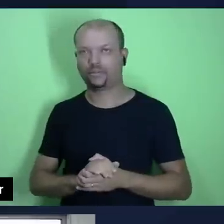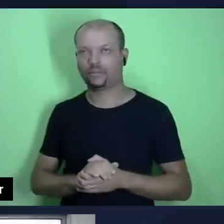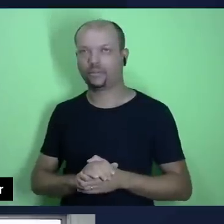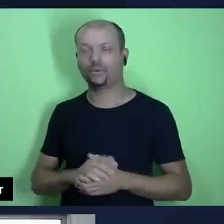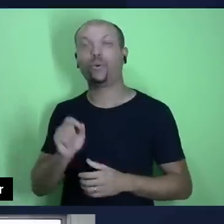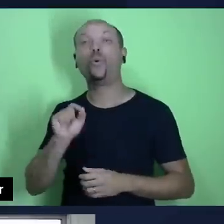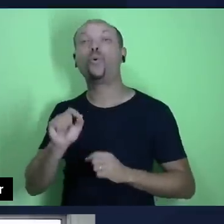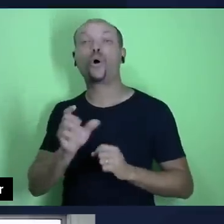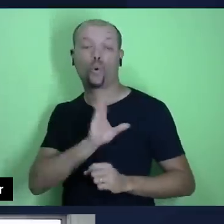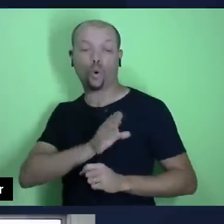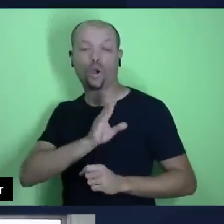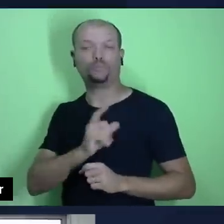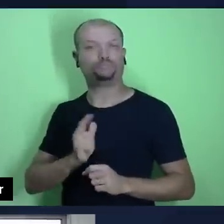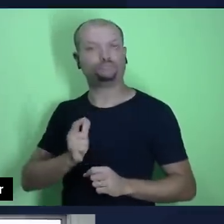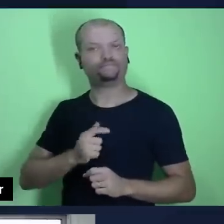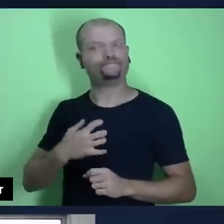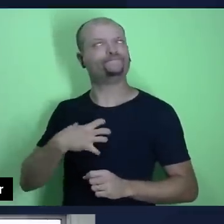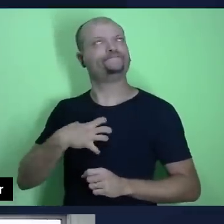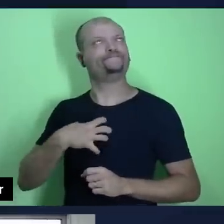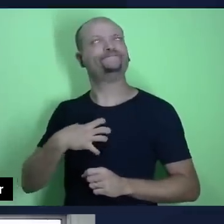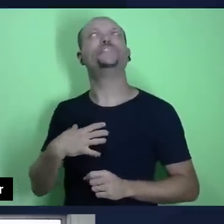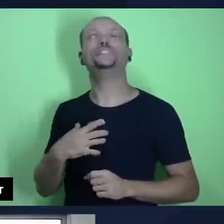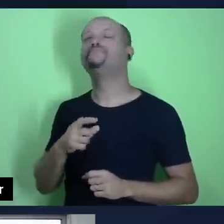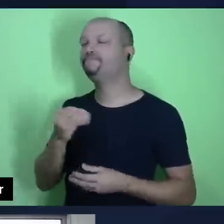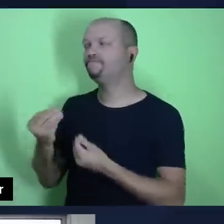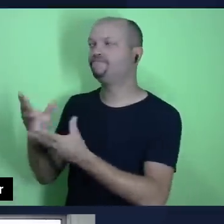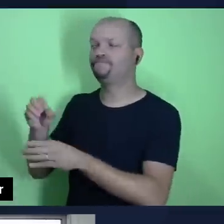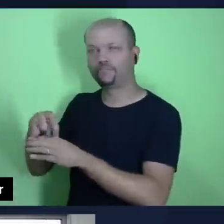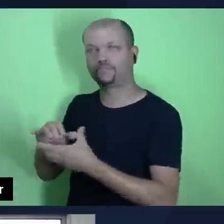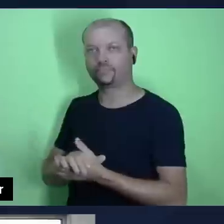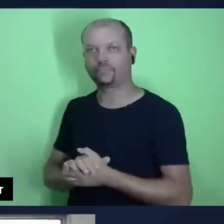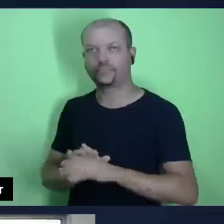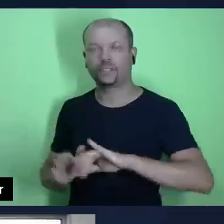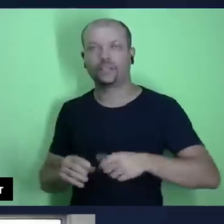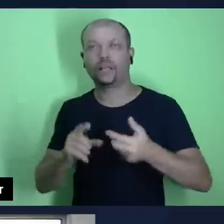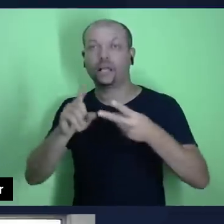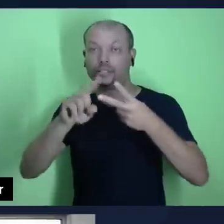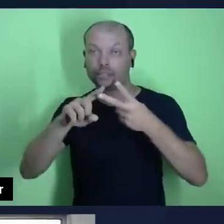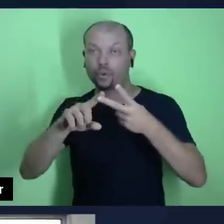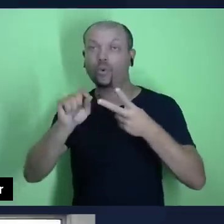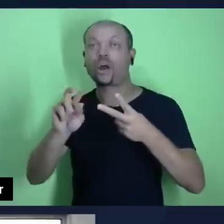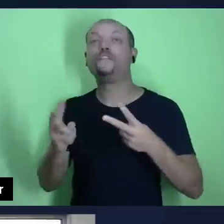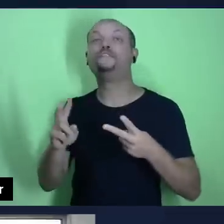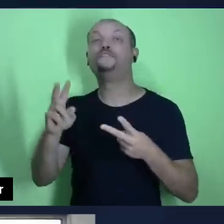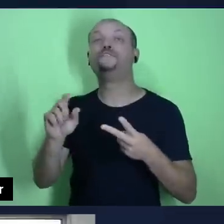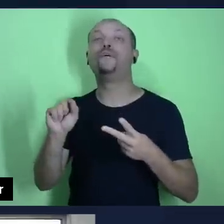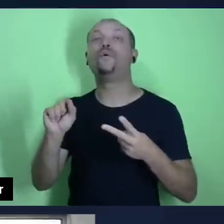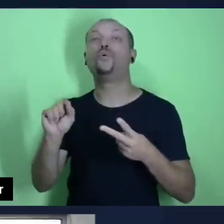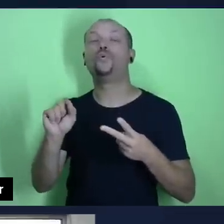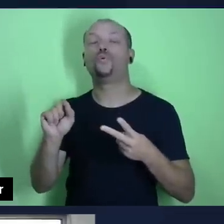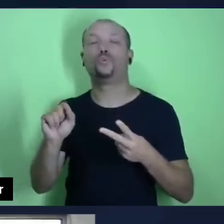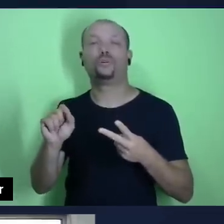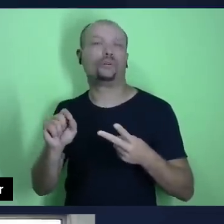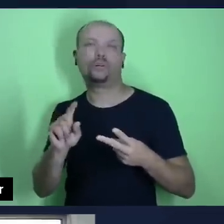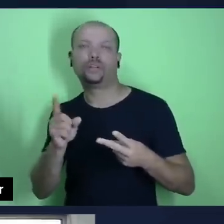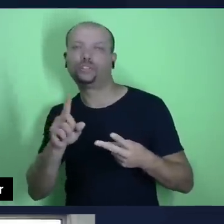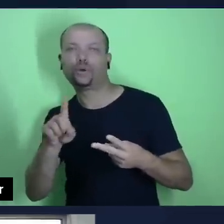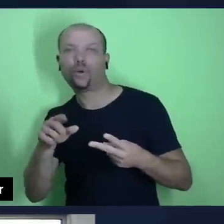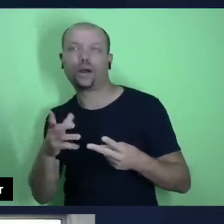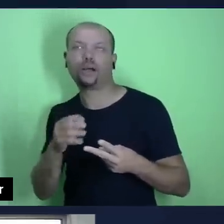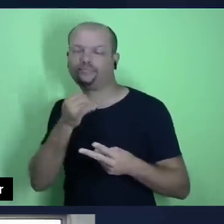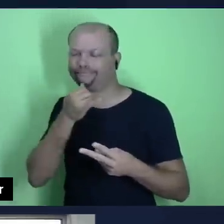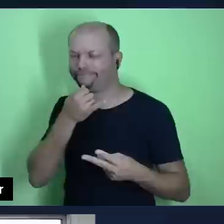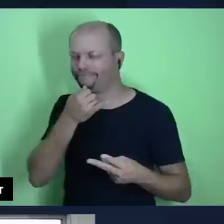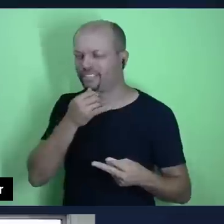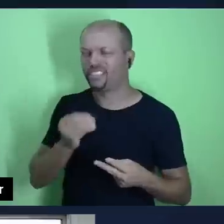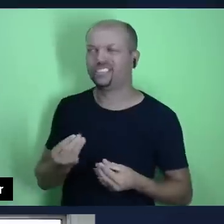E o segundo princípio é, aquilo que eu estou ofertando, o valor que eu estou ofertando, ele não tem que ser com tristeza ou